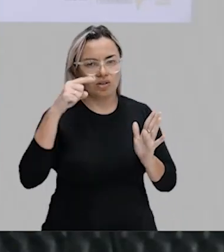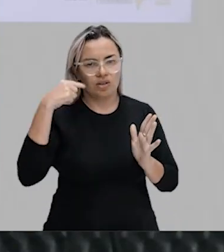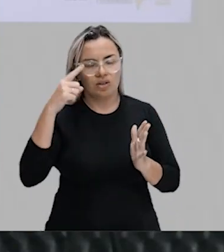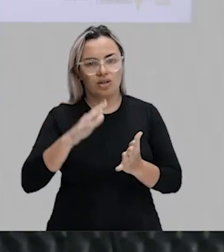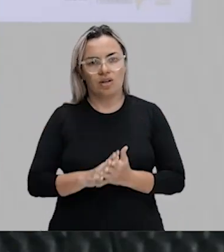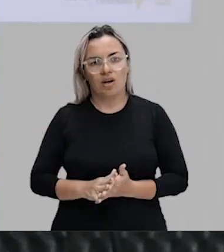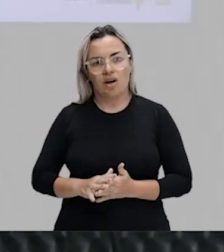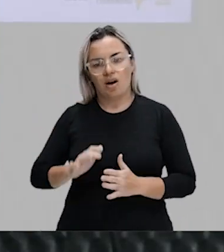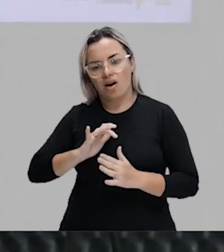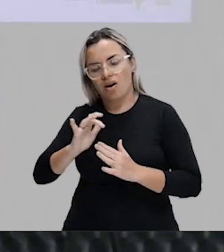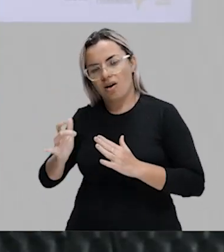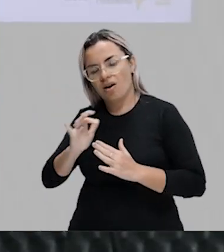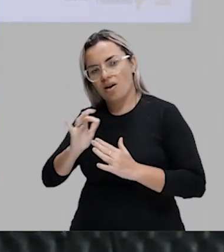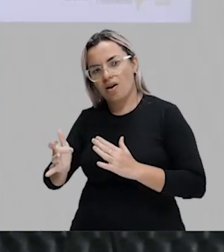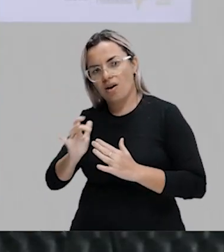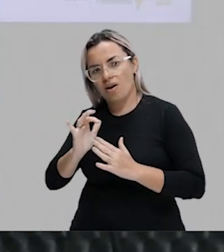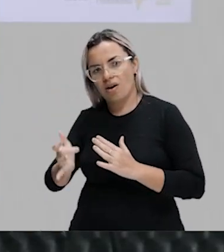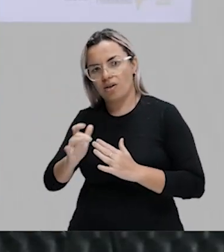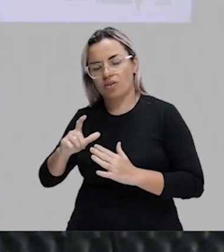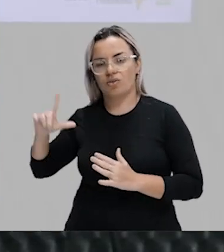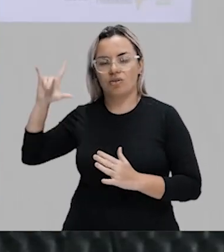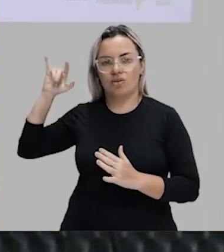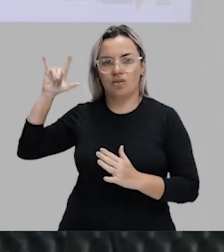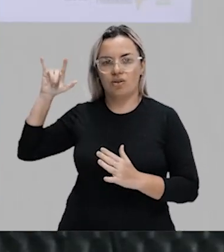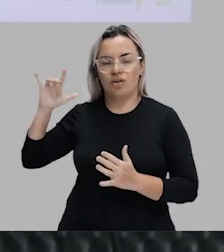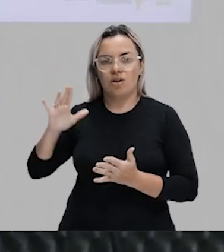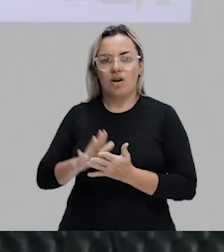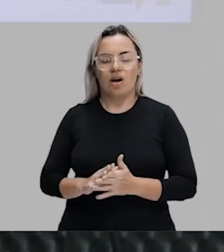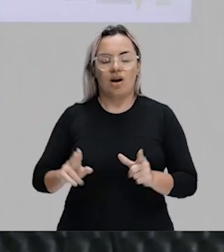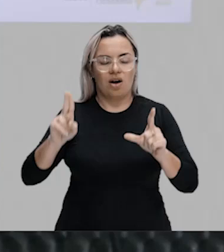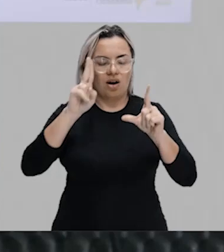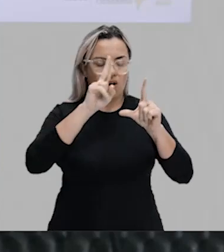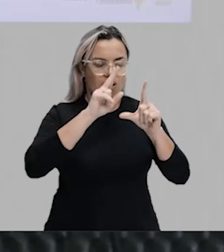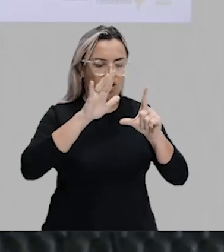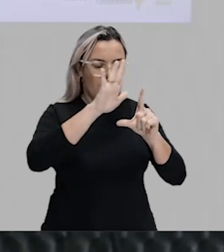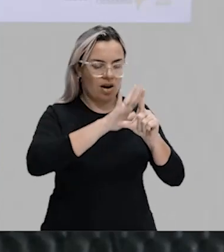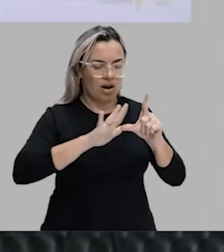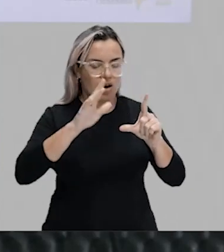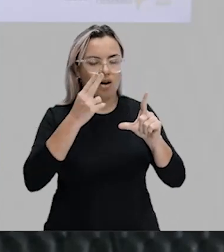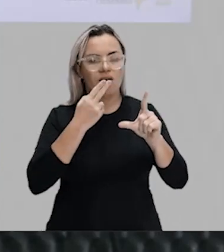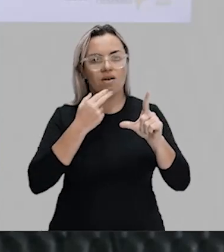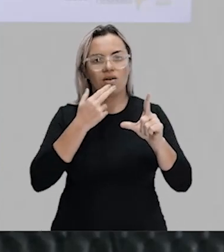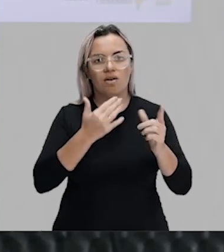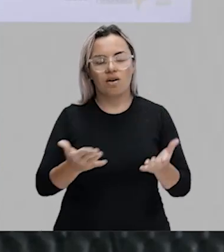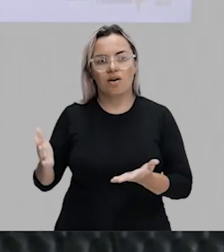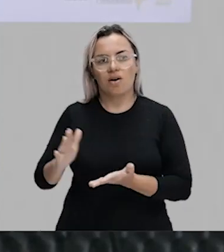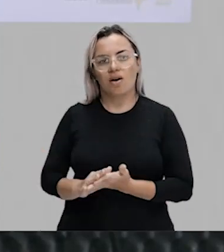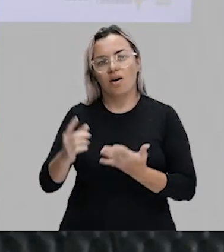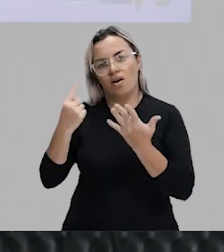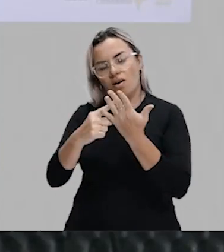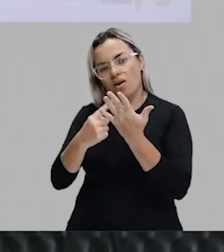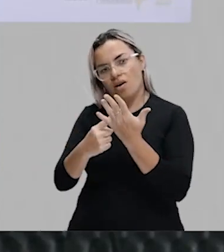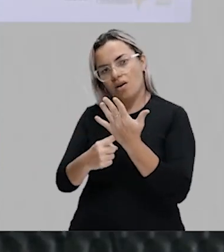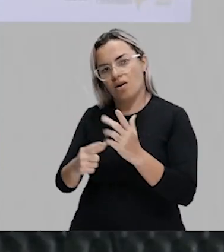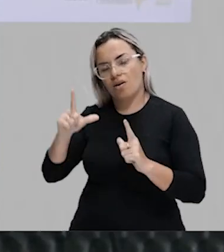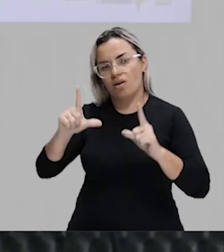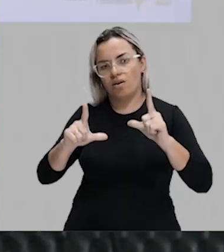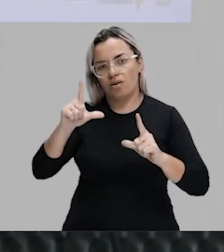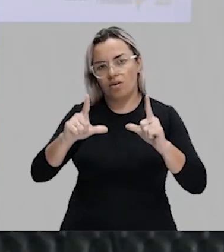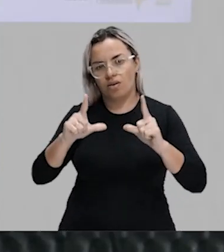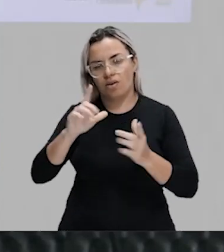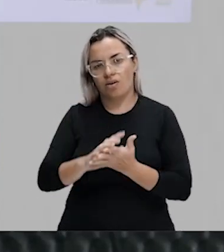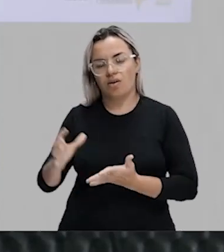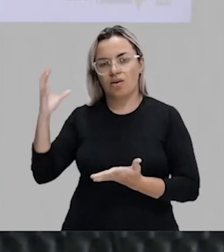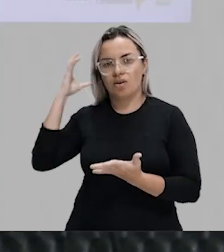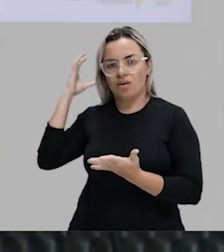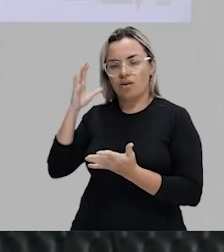plataforma Gonçalves Dias. Lá você recebe toda a nossa programação da TV, programação do rádio, programação